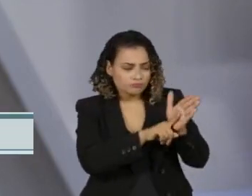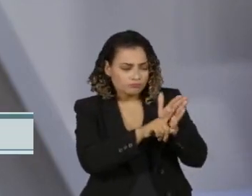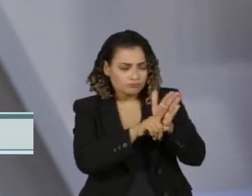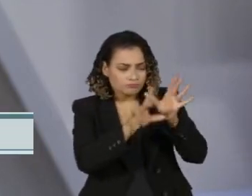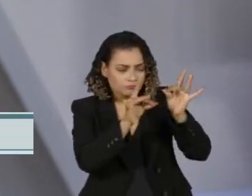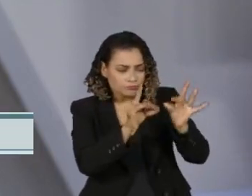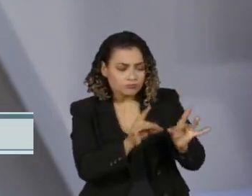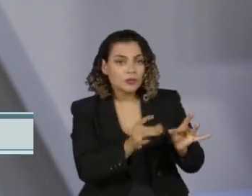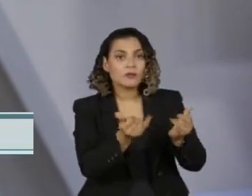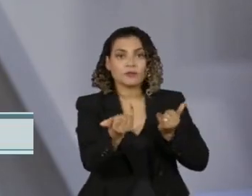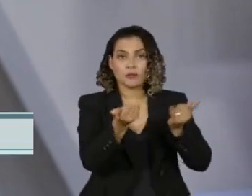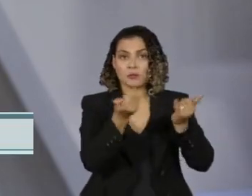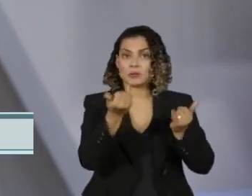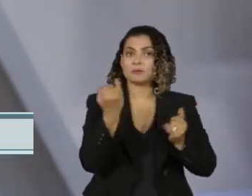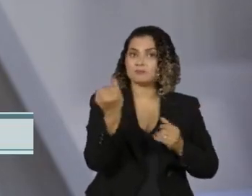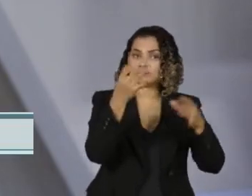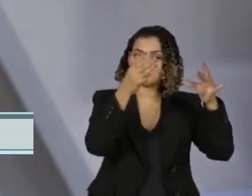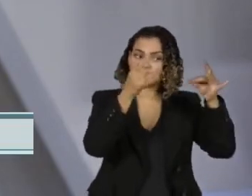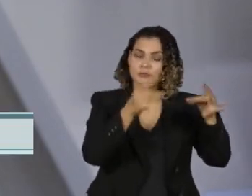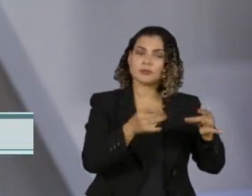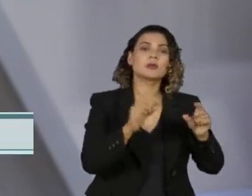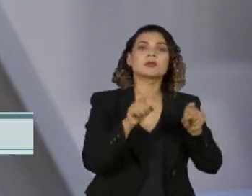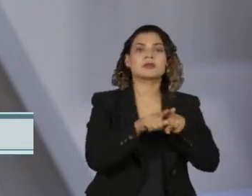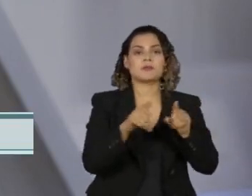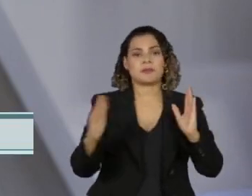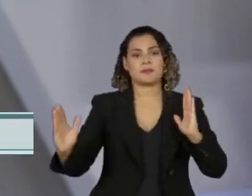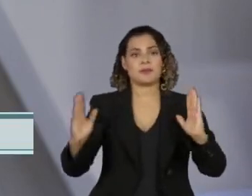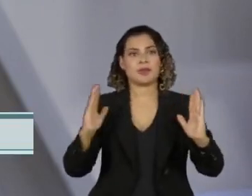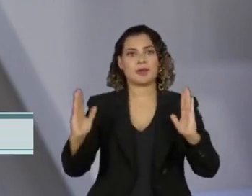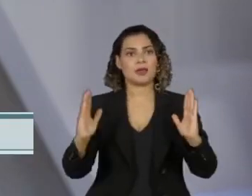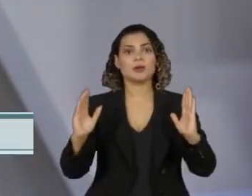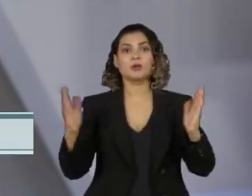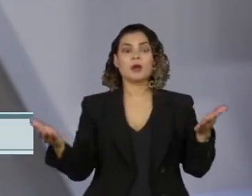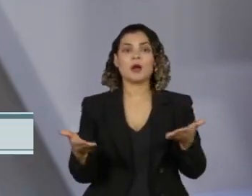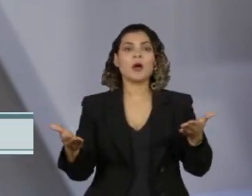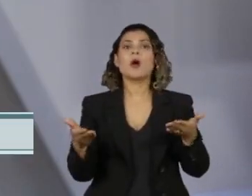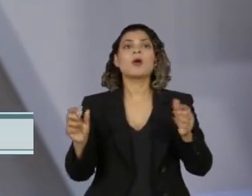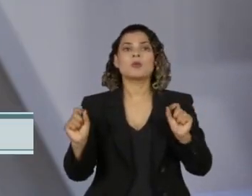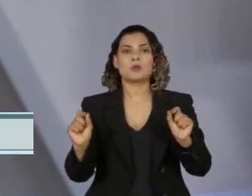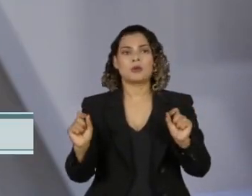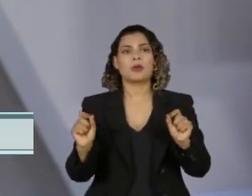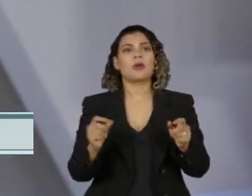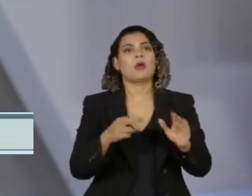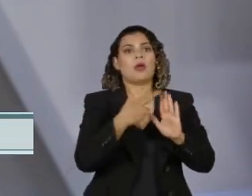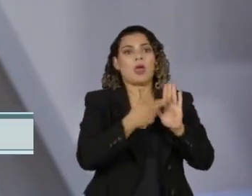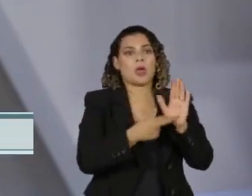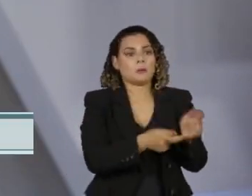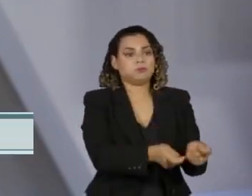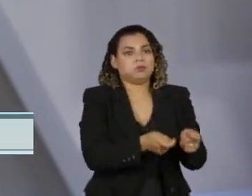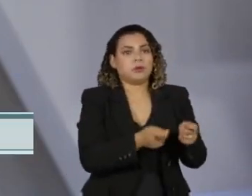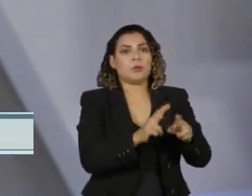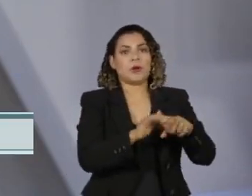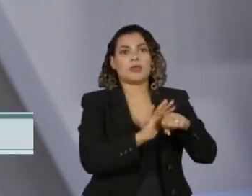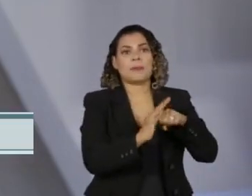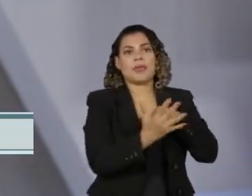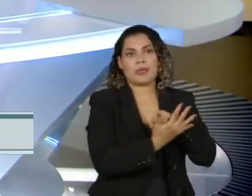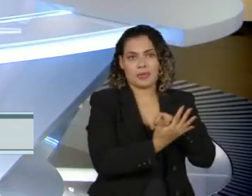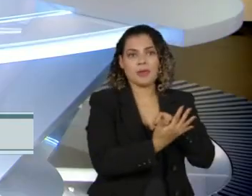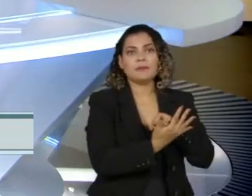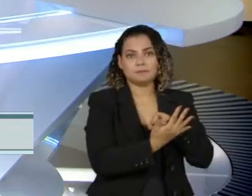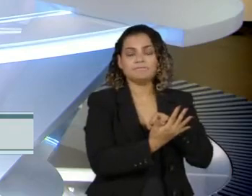com informações importantes, principalmente após a piora dos indicadores por causa das restrições enfrentadas durante a pandemia.